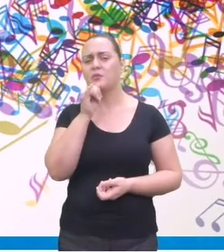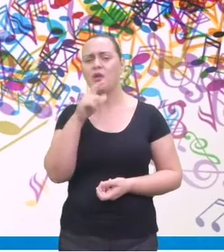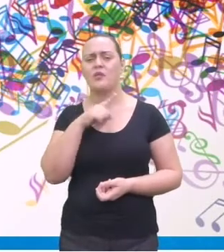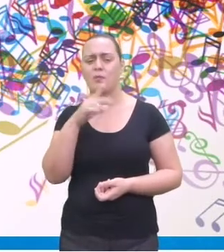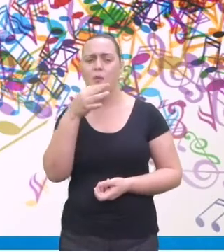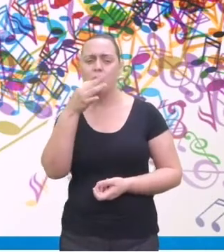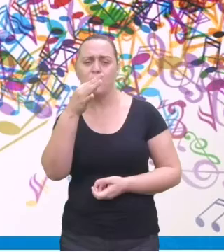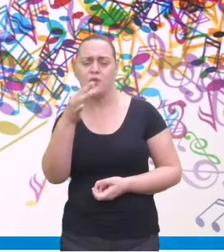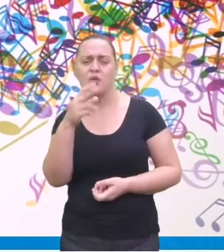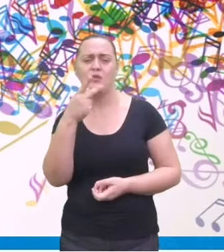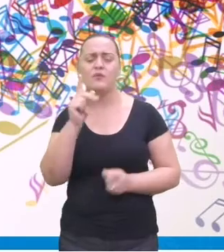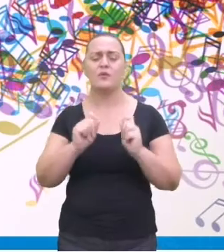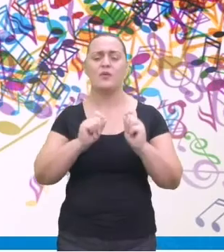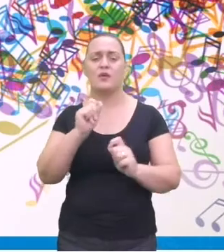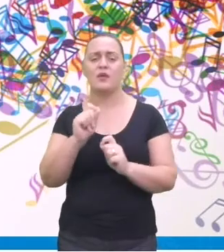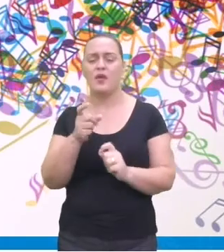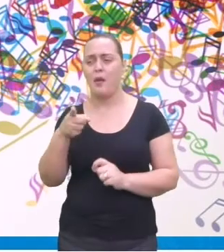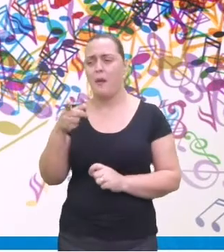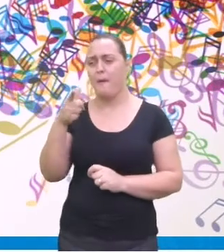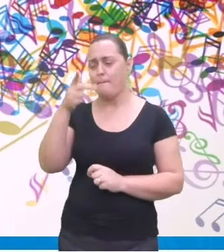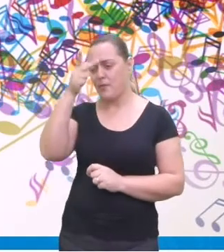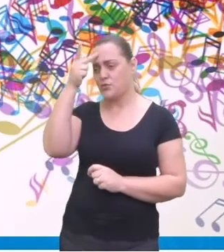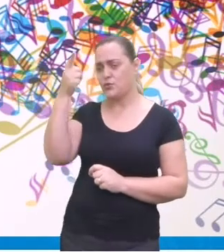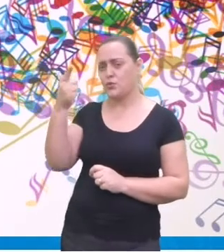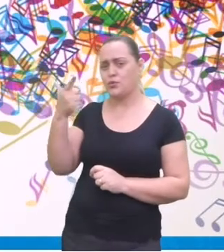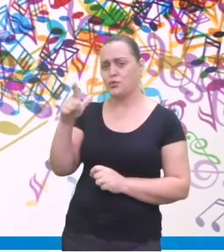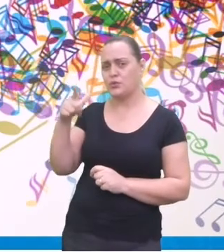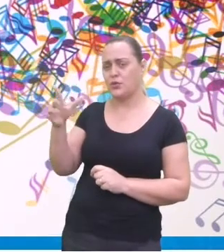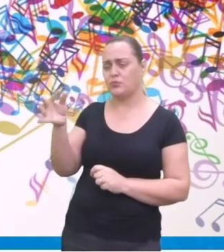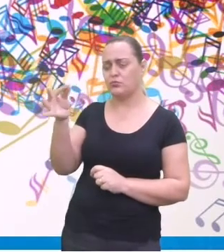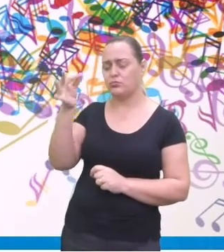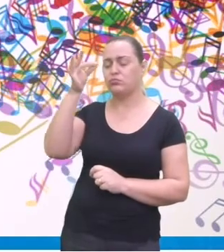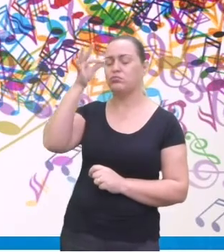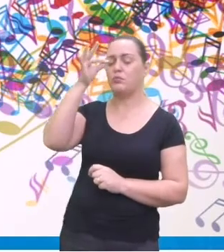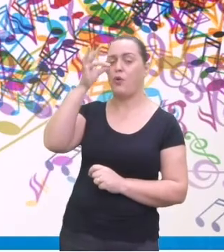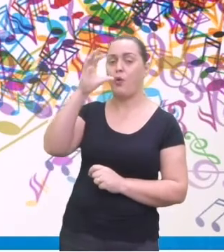escuros. Então, faça você uma pesquisa sobre essa fala.